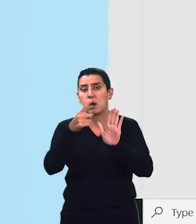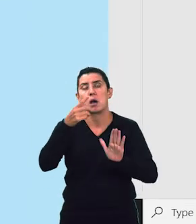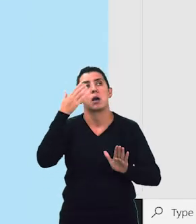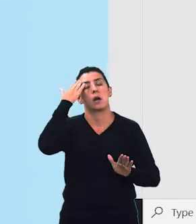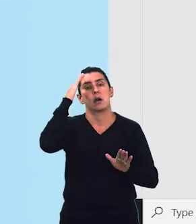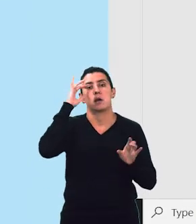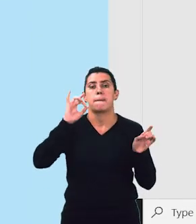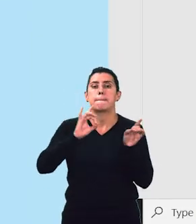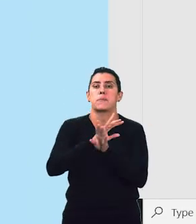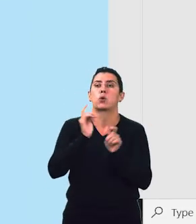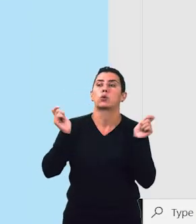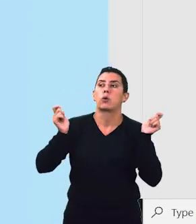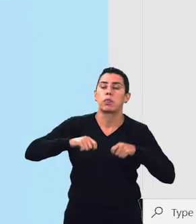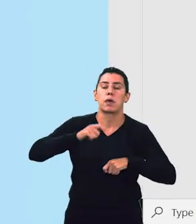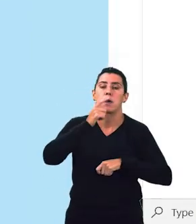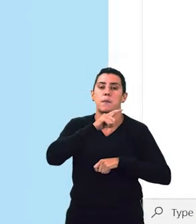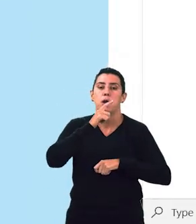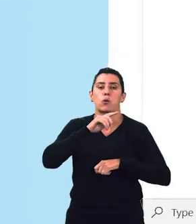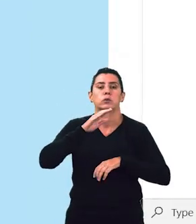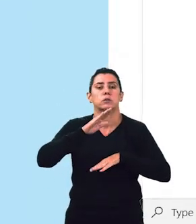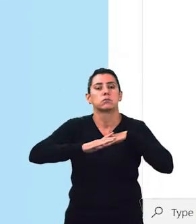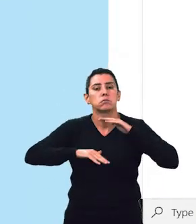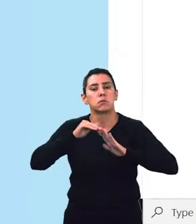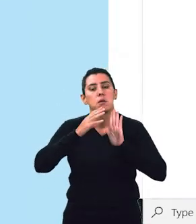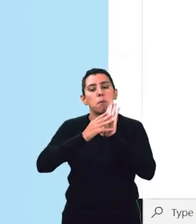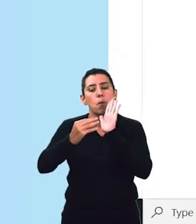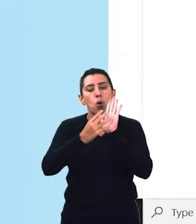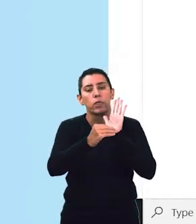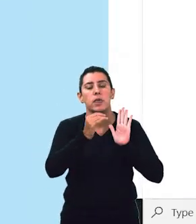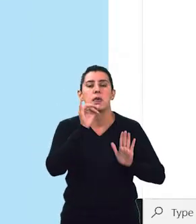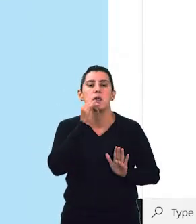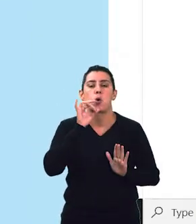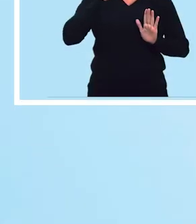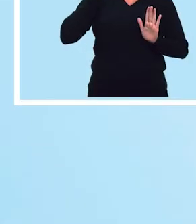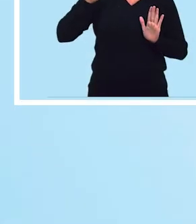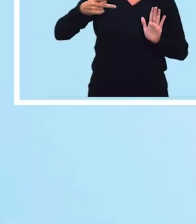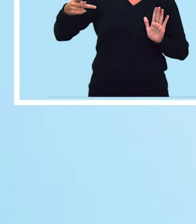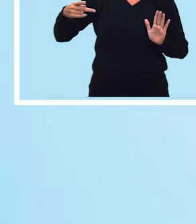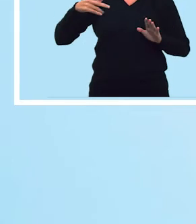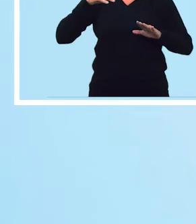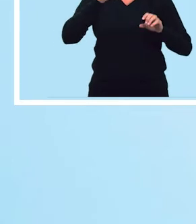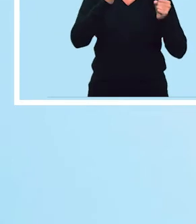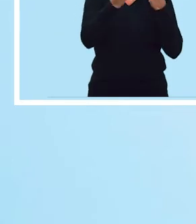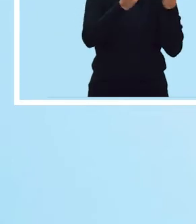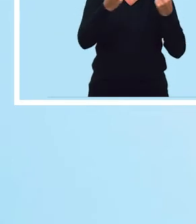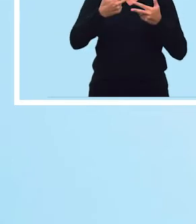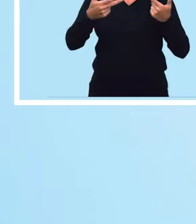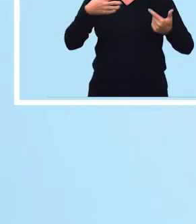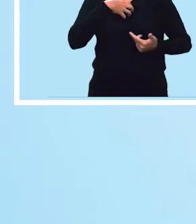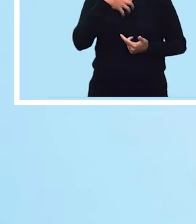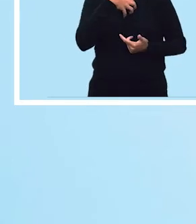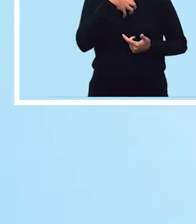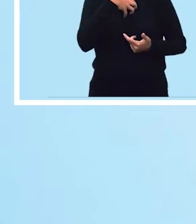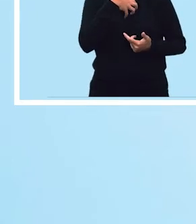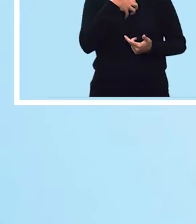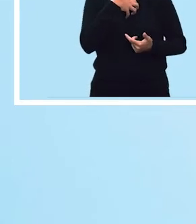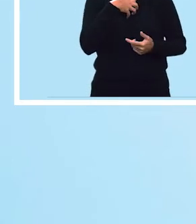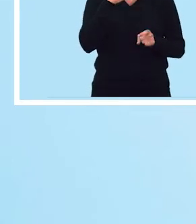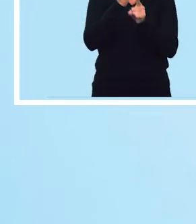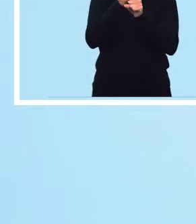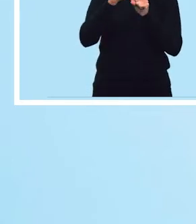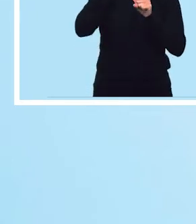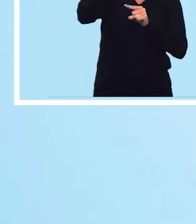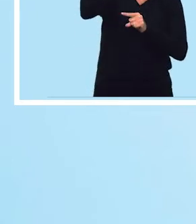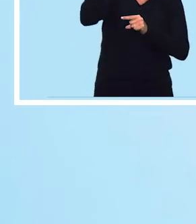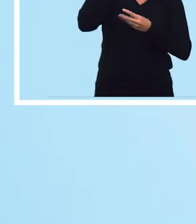fazer, ok? Modelos automatizados para algumas situações utilizando o XML. E nos vemos numa próxima.